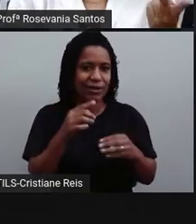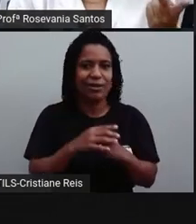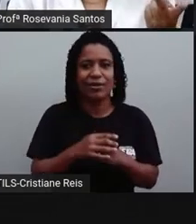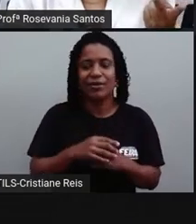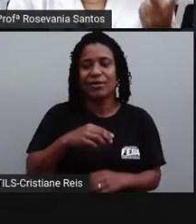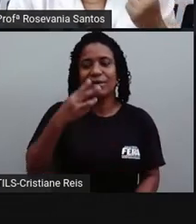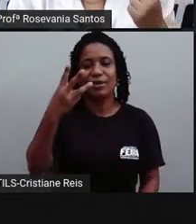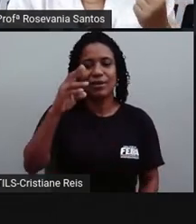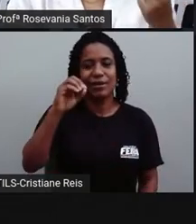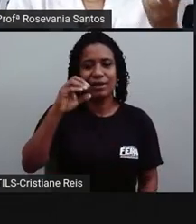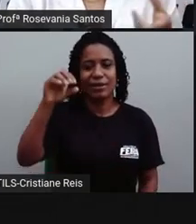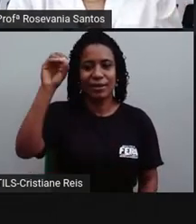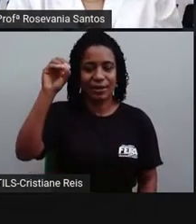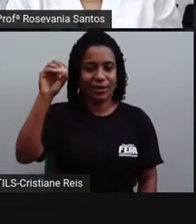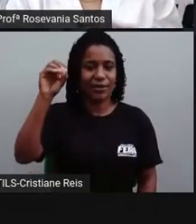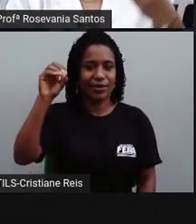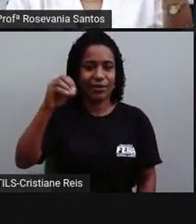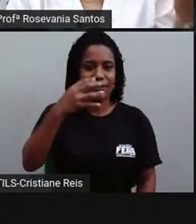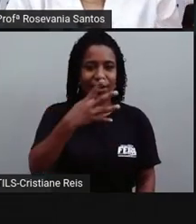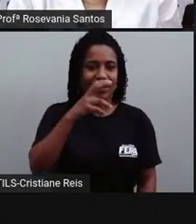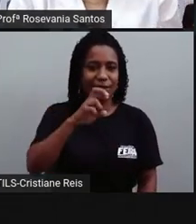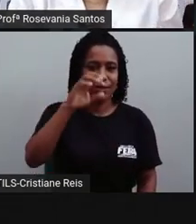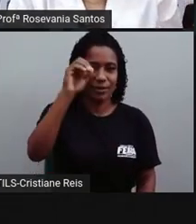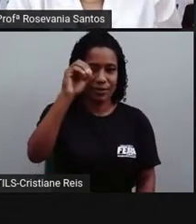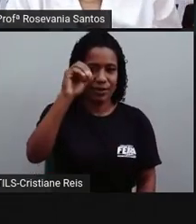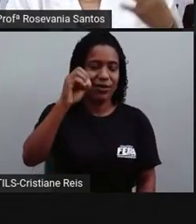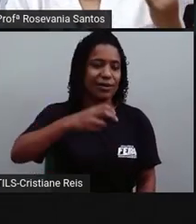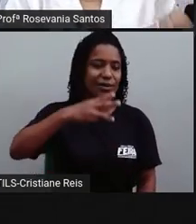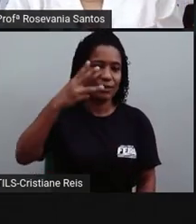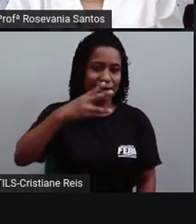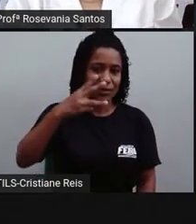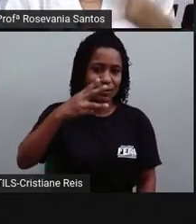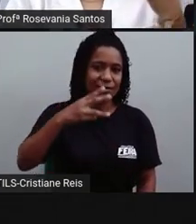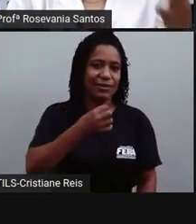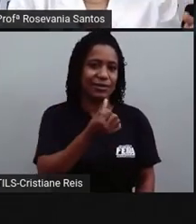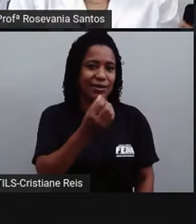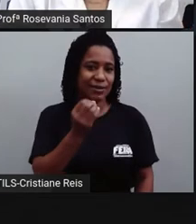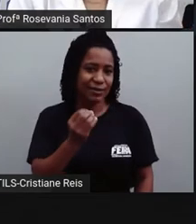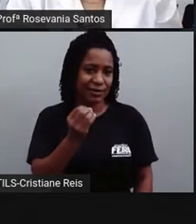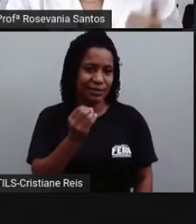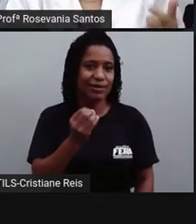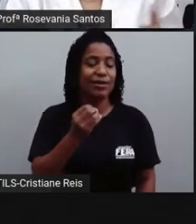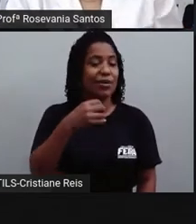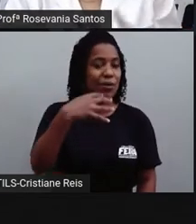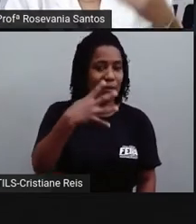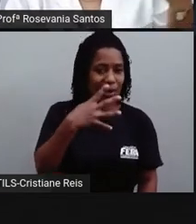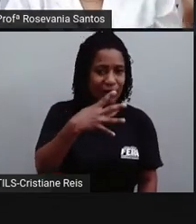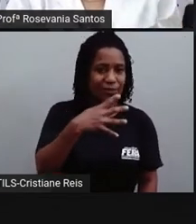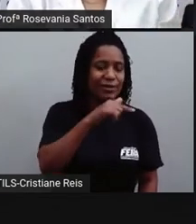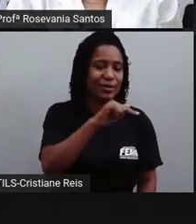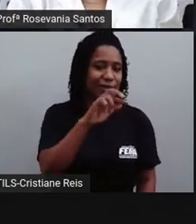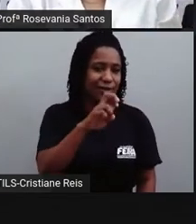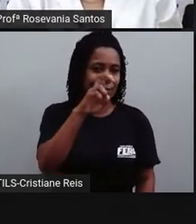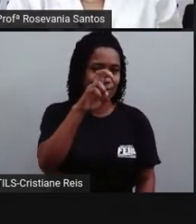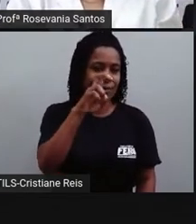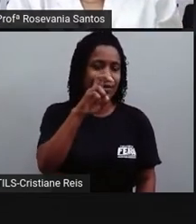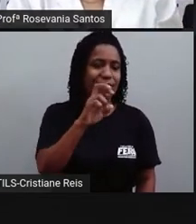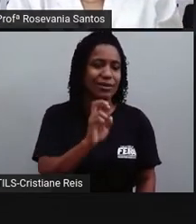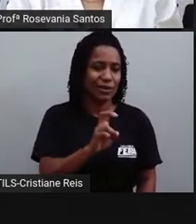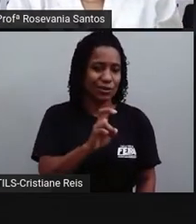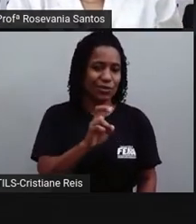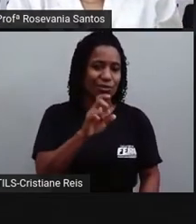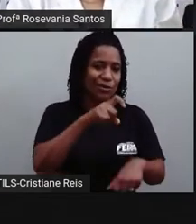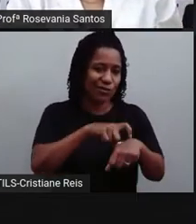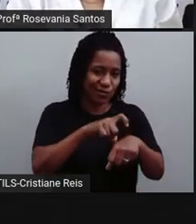2 fusos. 45 graus, 3 fusos. 60 graus, 4 fusos. 75 graus, 5 fusos. Porque eu vou